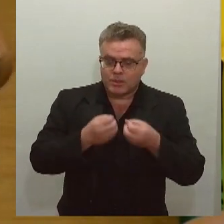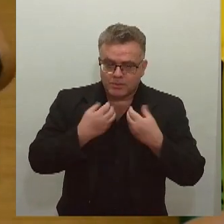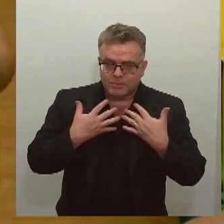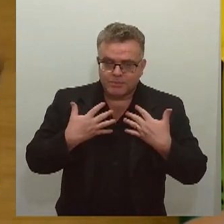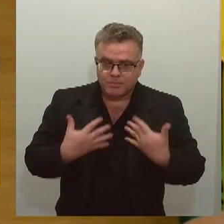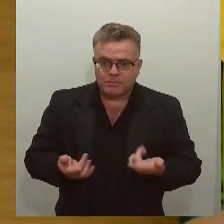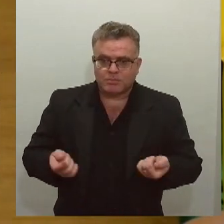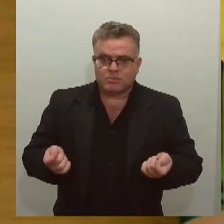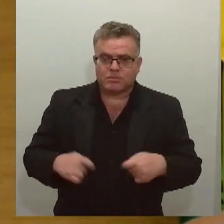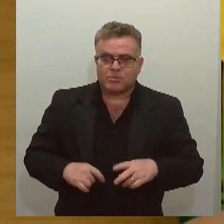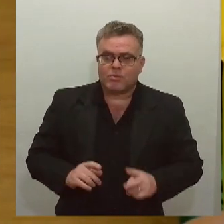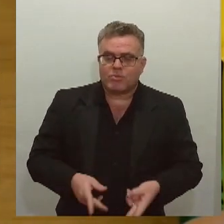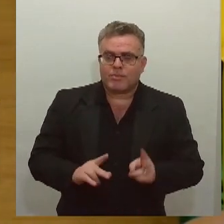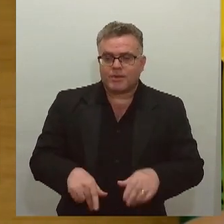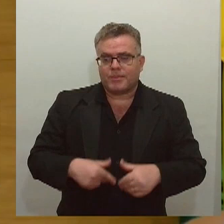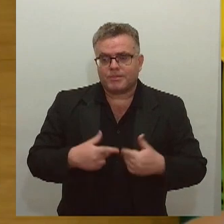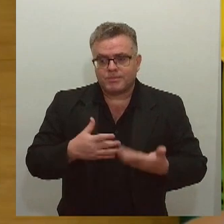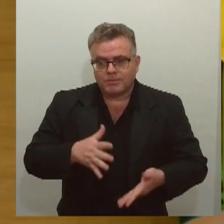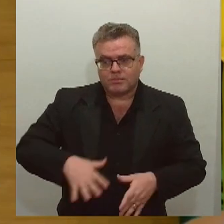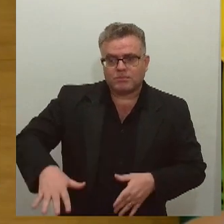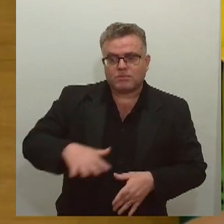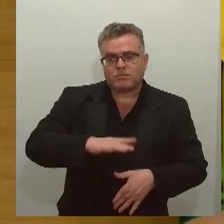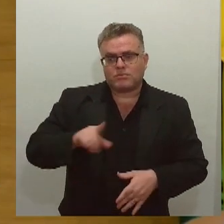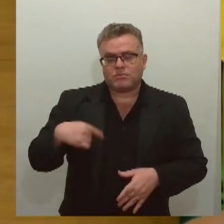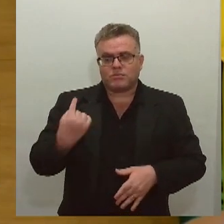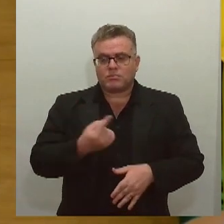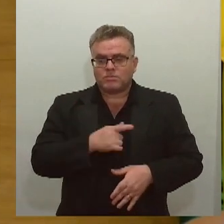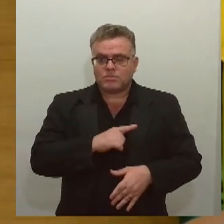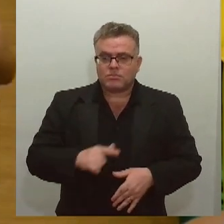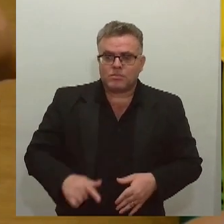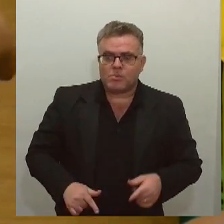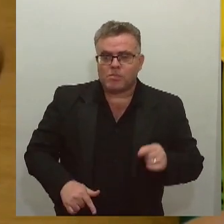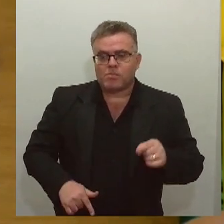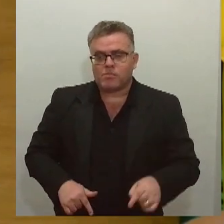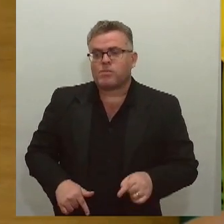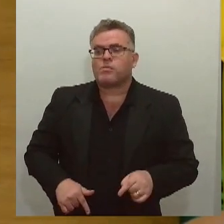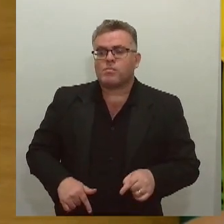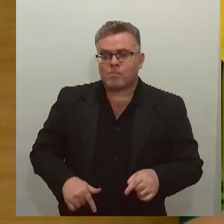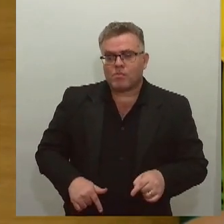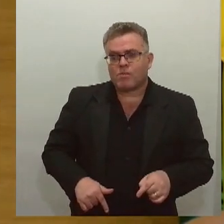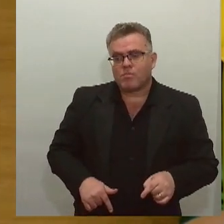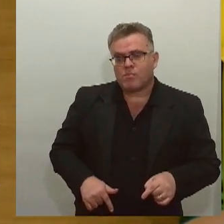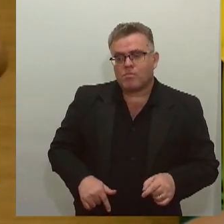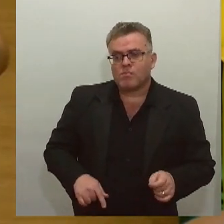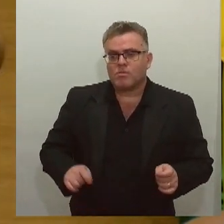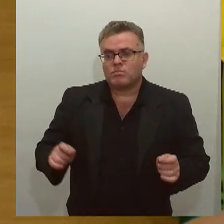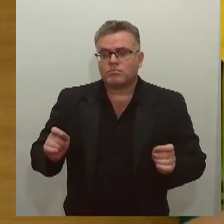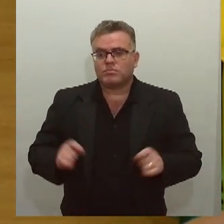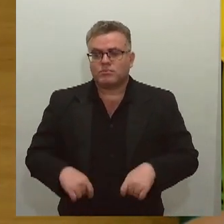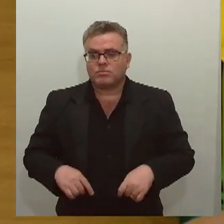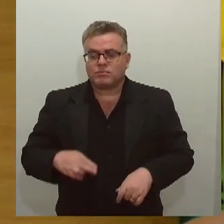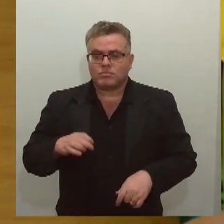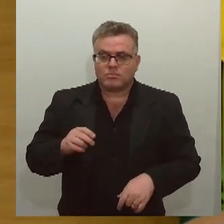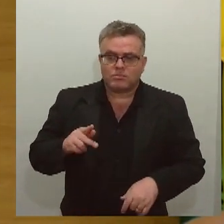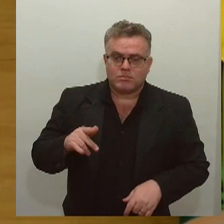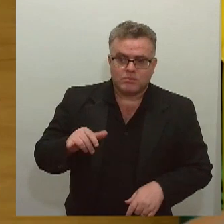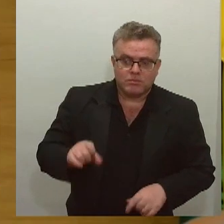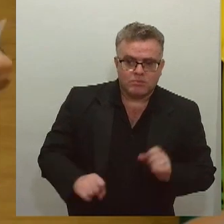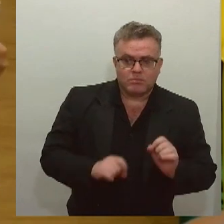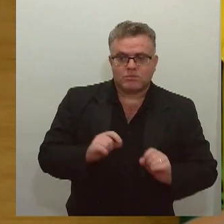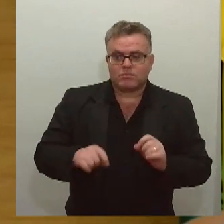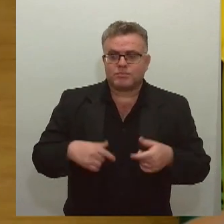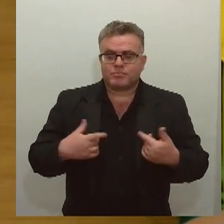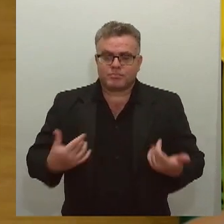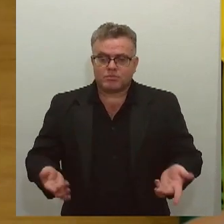inclusive com recursos do nosso governo, inclusive o do platô do Neópolis, tem o projeto de irrigação, ou seja, o